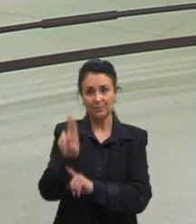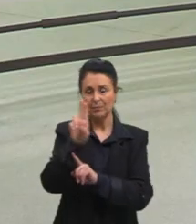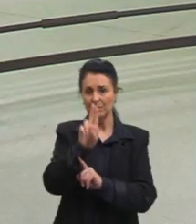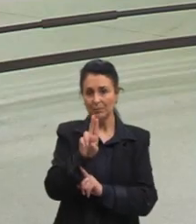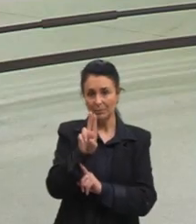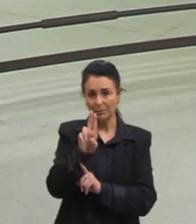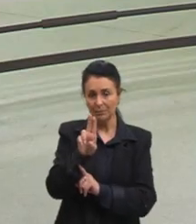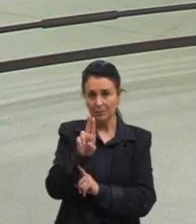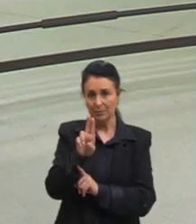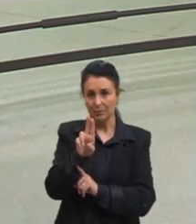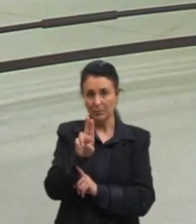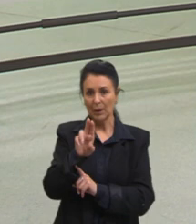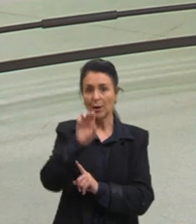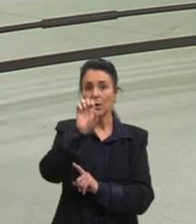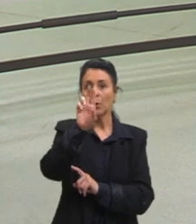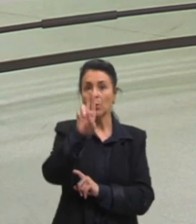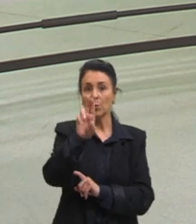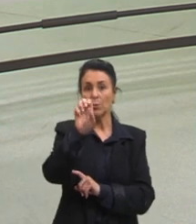o usted,